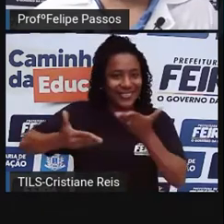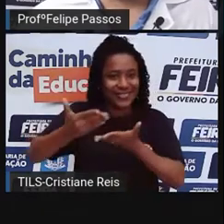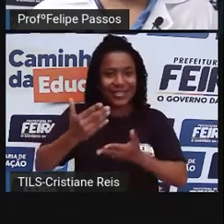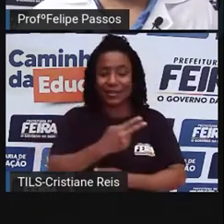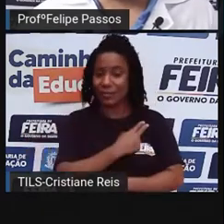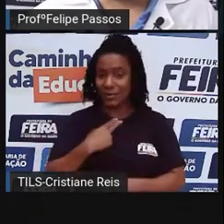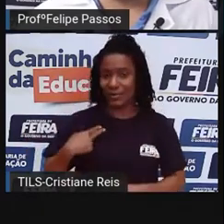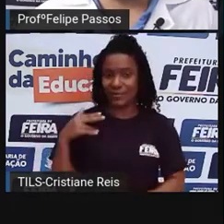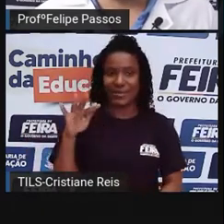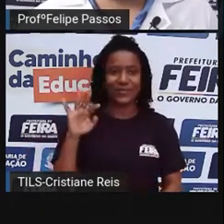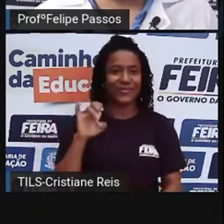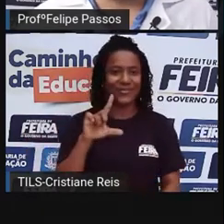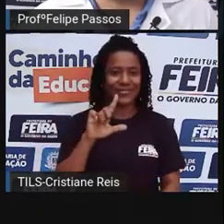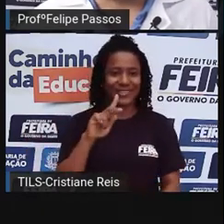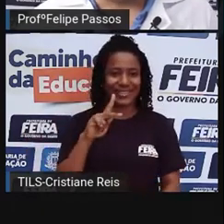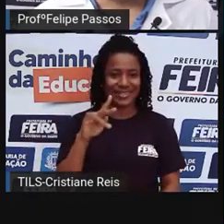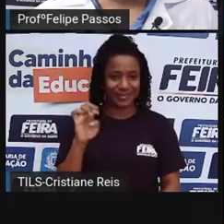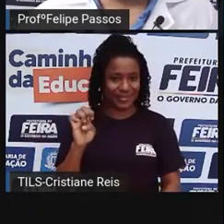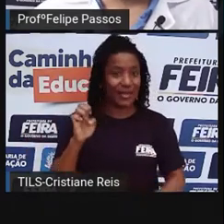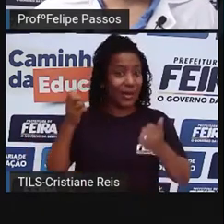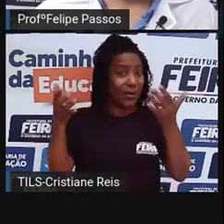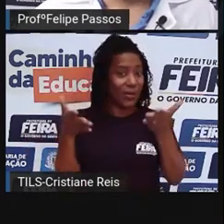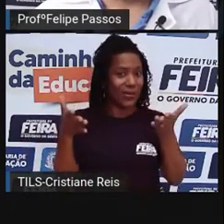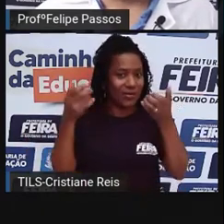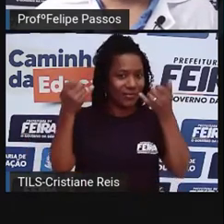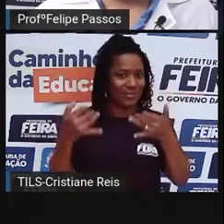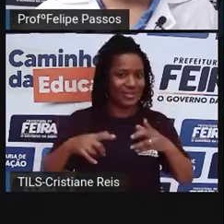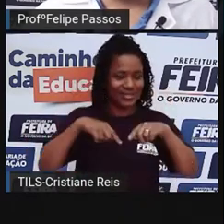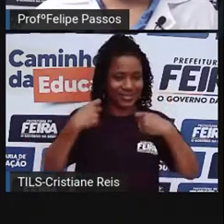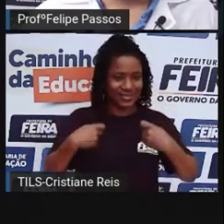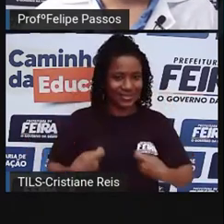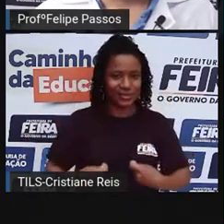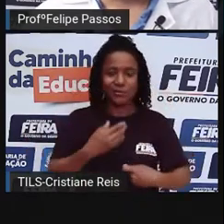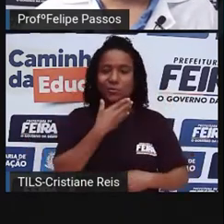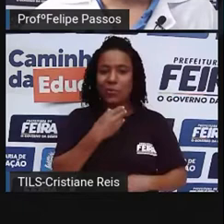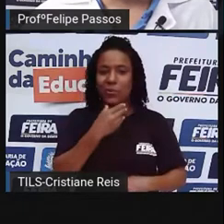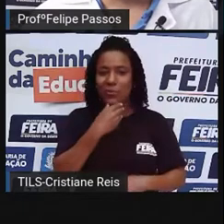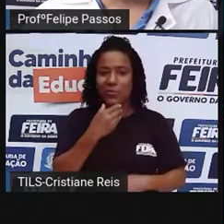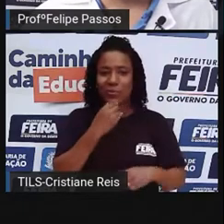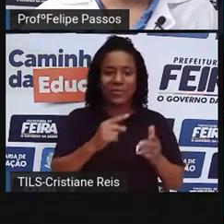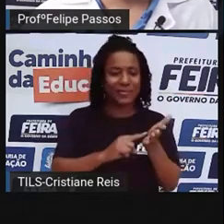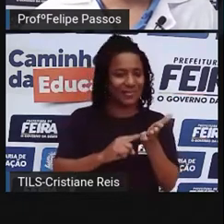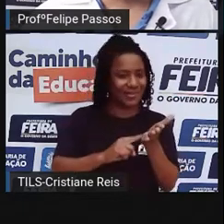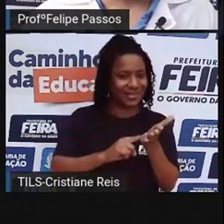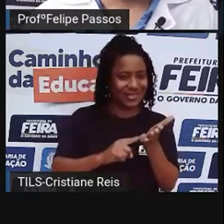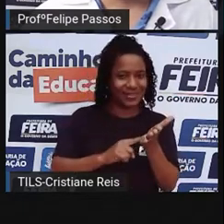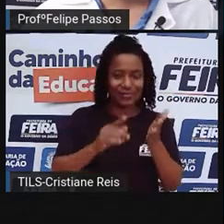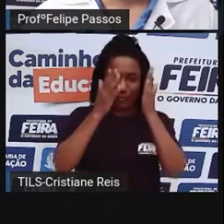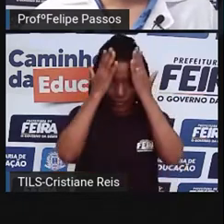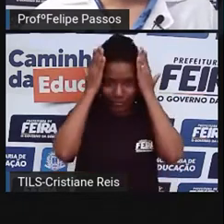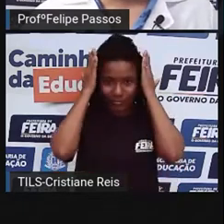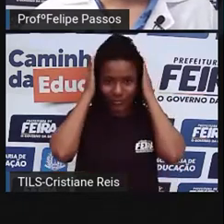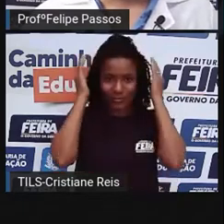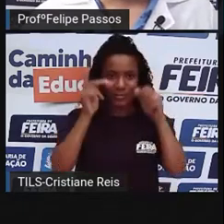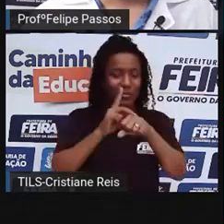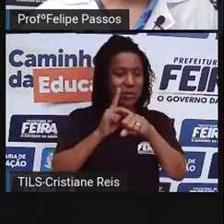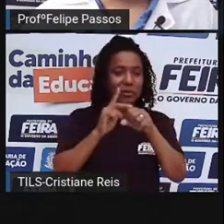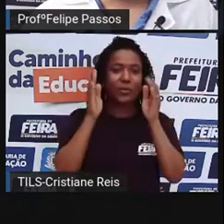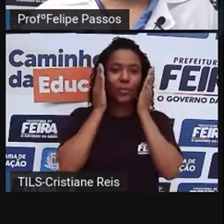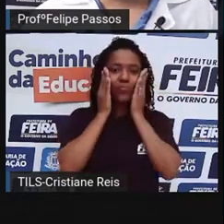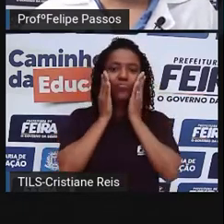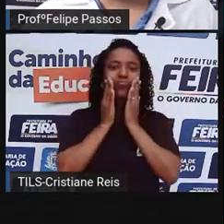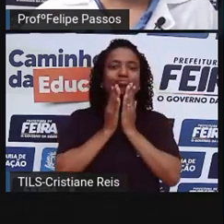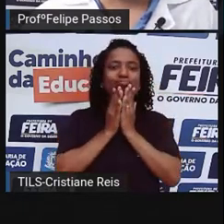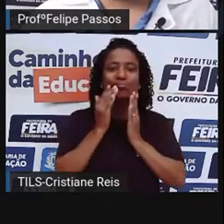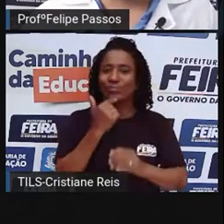começar fazendo a minha audiodescrição. Eu sou um homem branco, de cabelo preto, não uso barba, estou